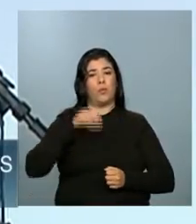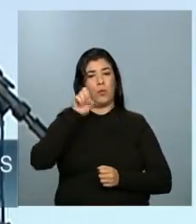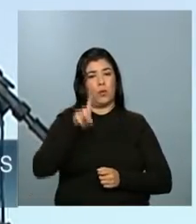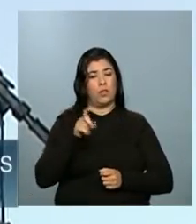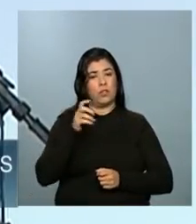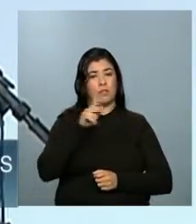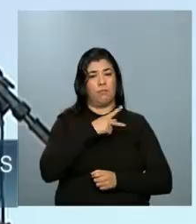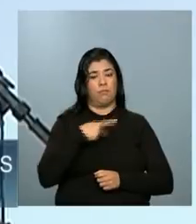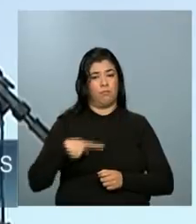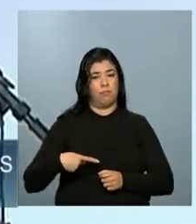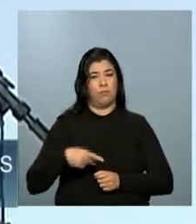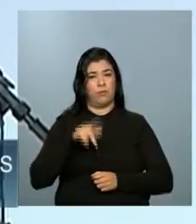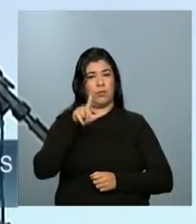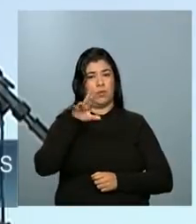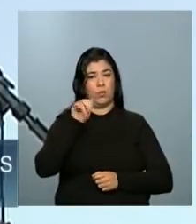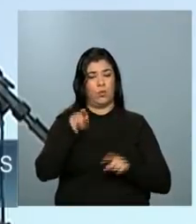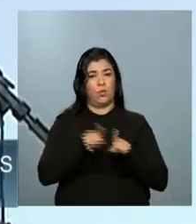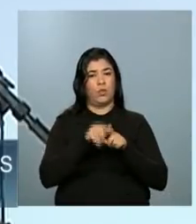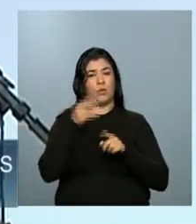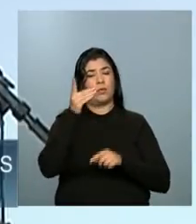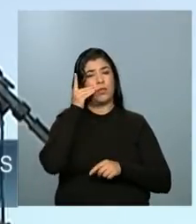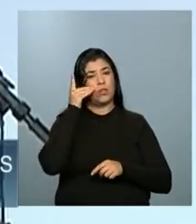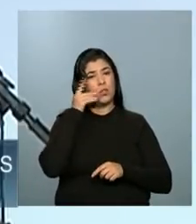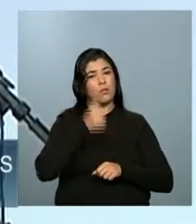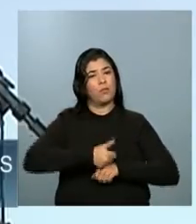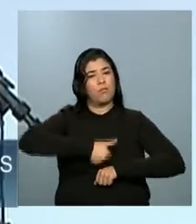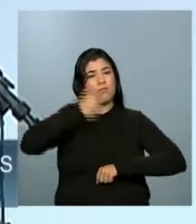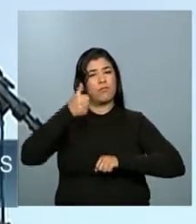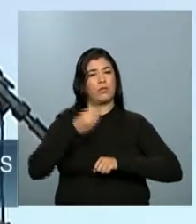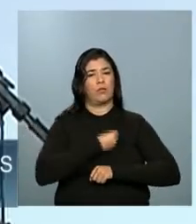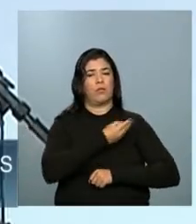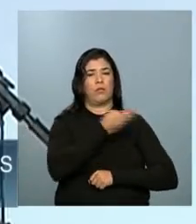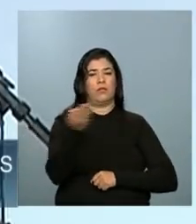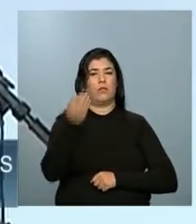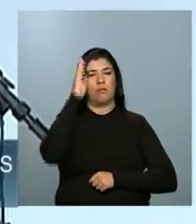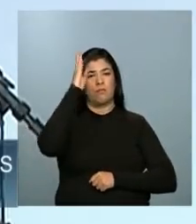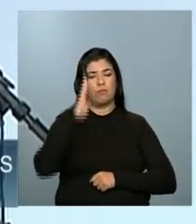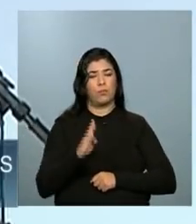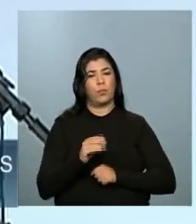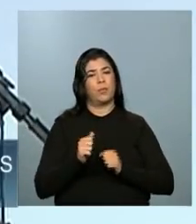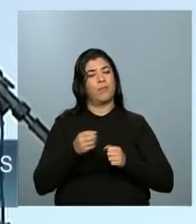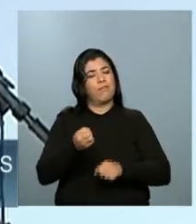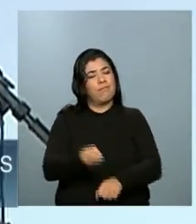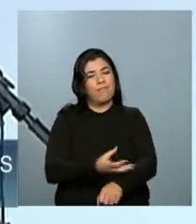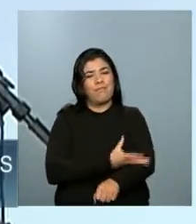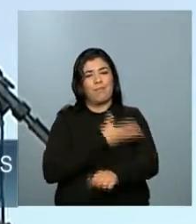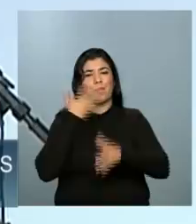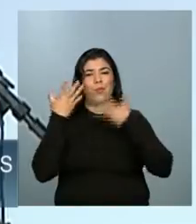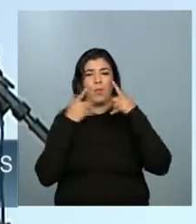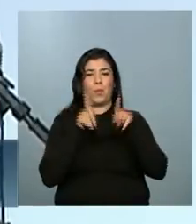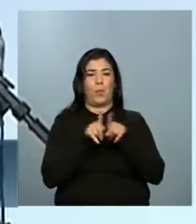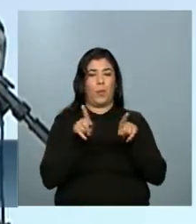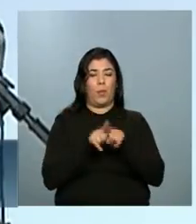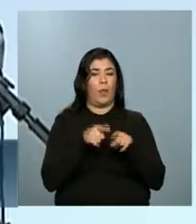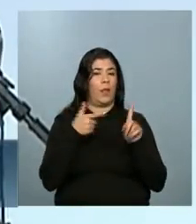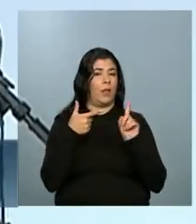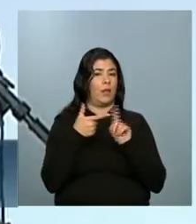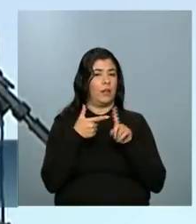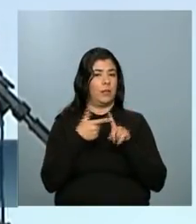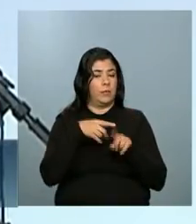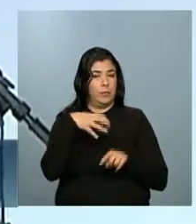para melhor a vida do povo brasileiro. É essa alegria que eu quero compartilhar com vocês. E compartilhar um segundo